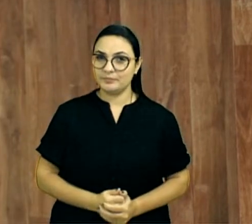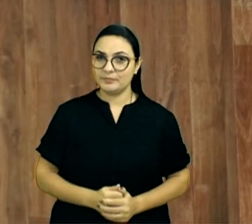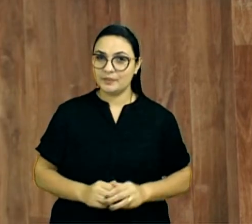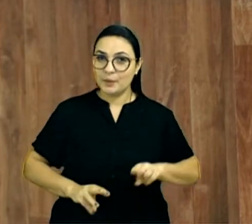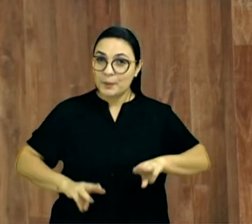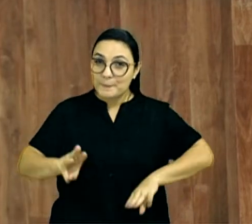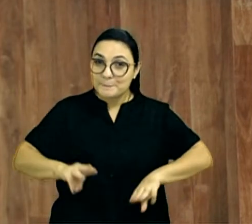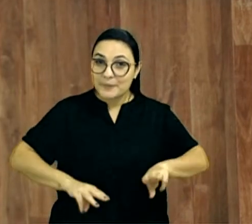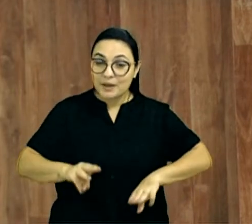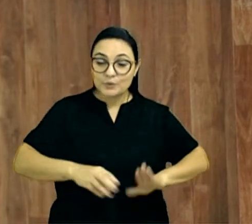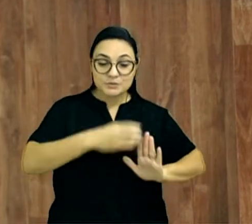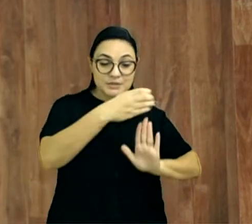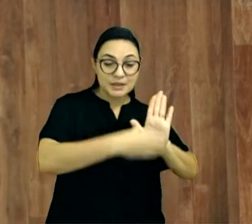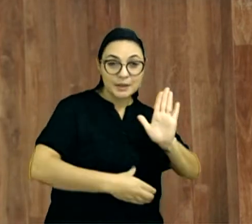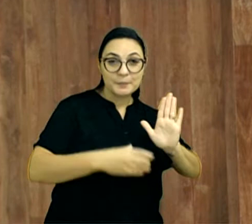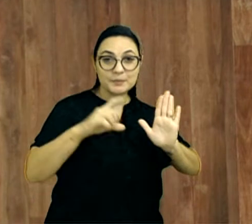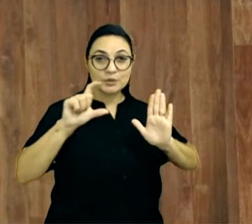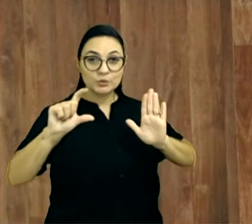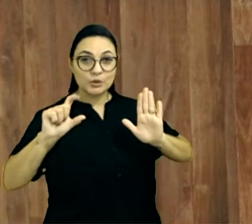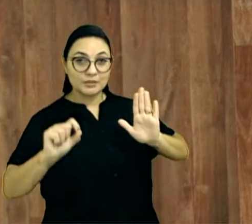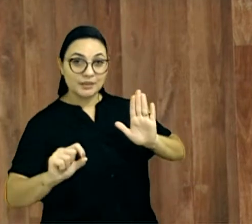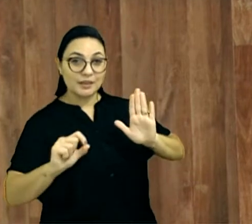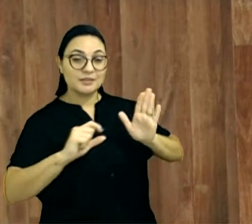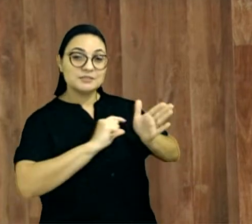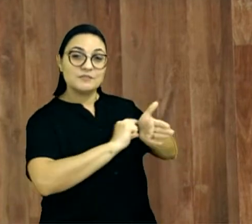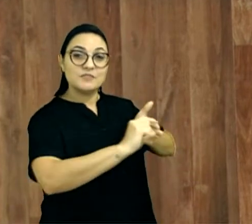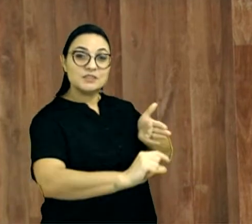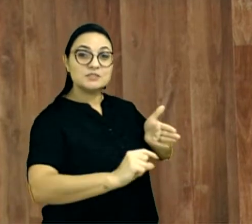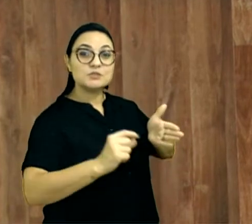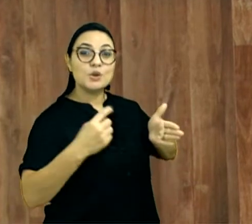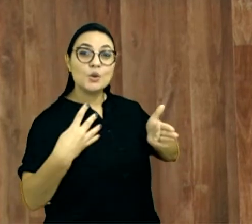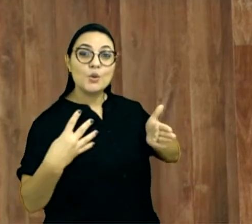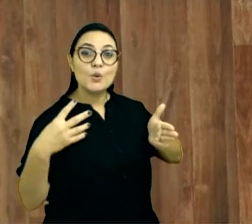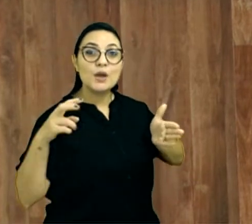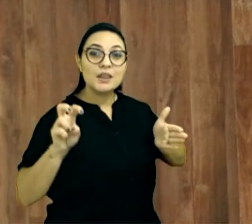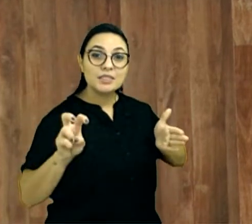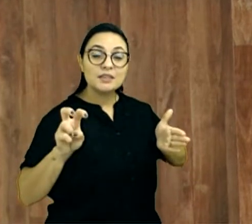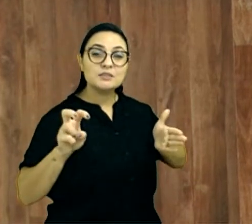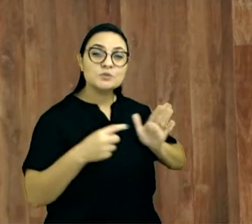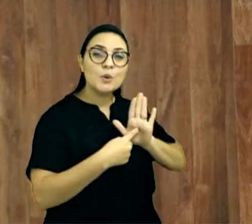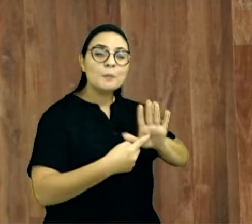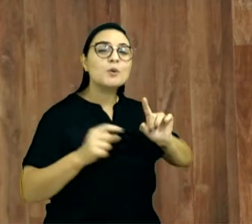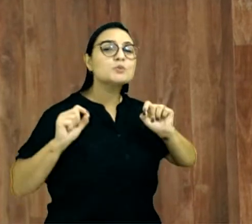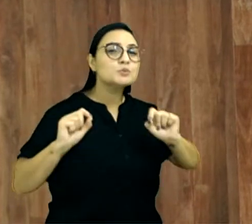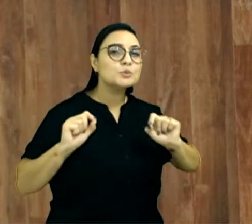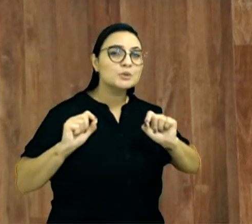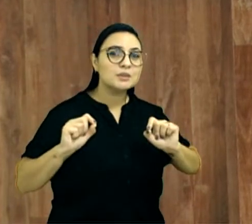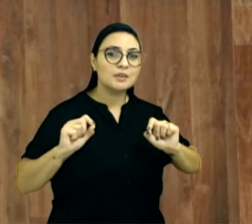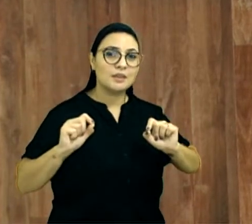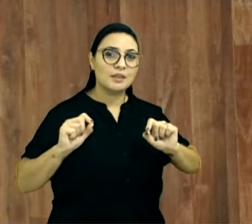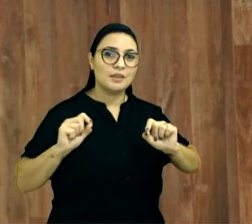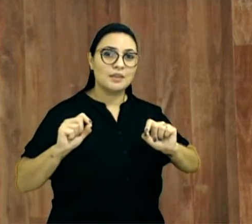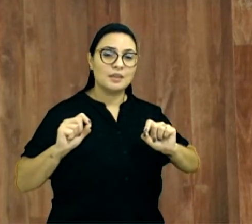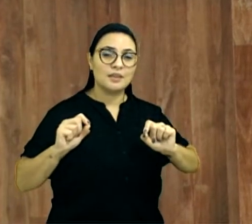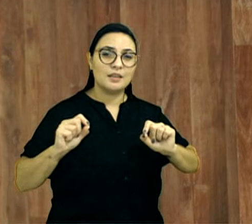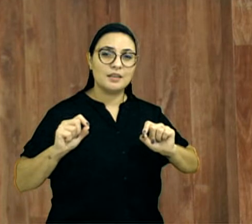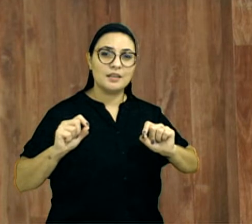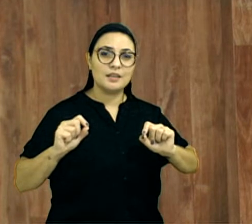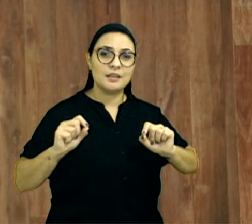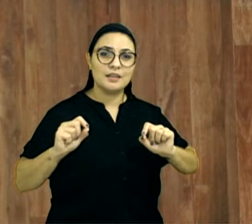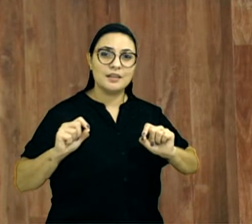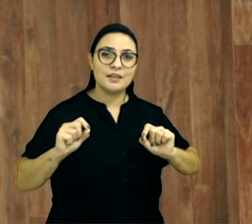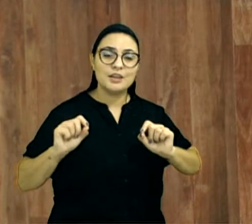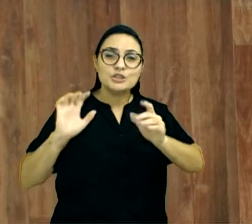45, onde a palavra, ela justamente vem falando, sobre o Senhor, deu o